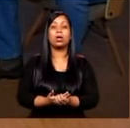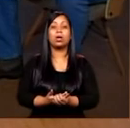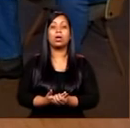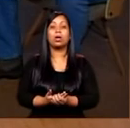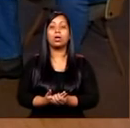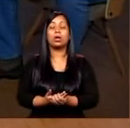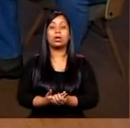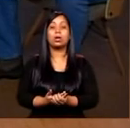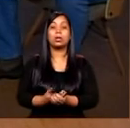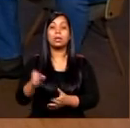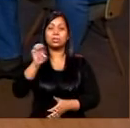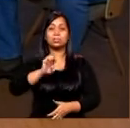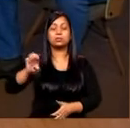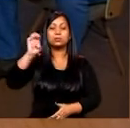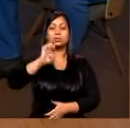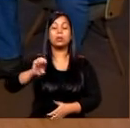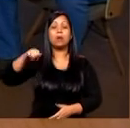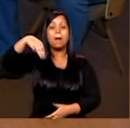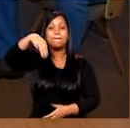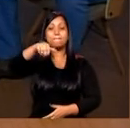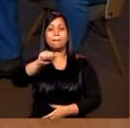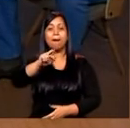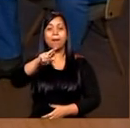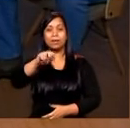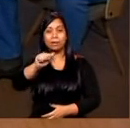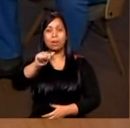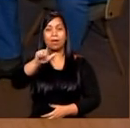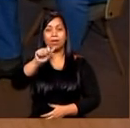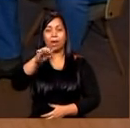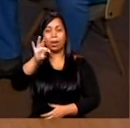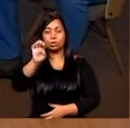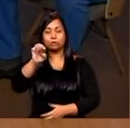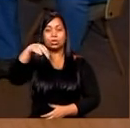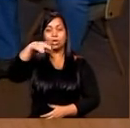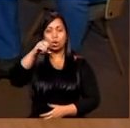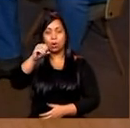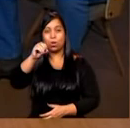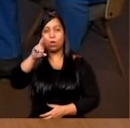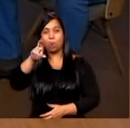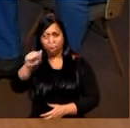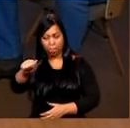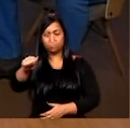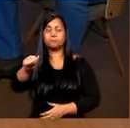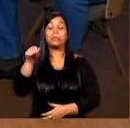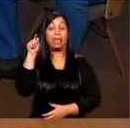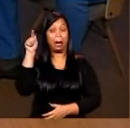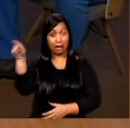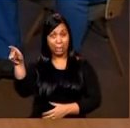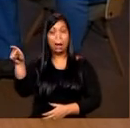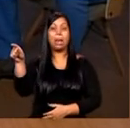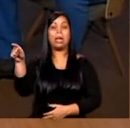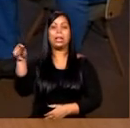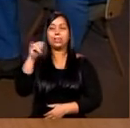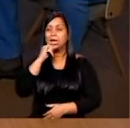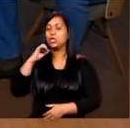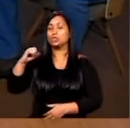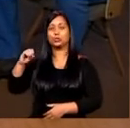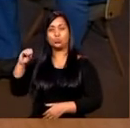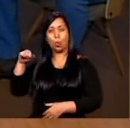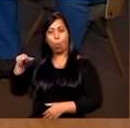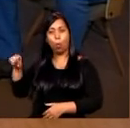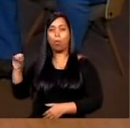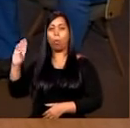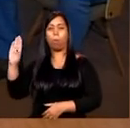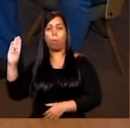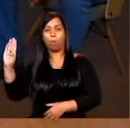chama... Escola Estadual Maria Galantinora, né, às vezes eu inverto um pouquinho o nome. Lá é Solo Sagrado, Transição